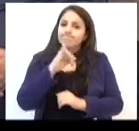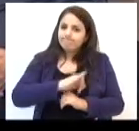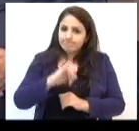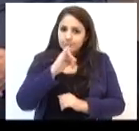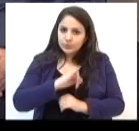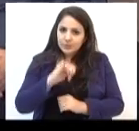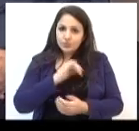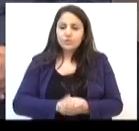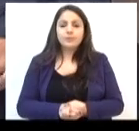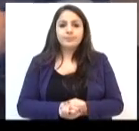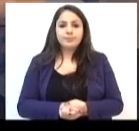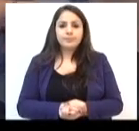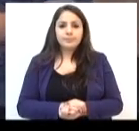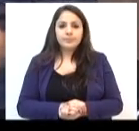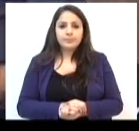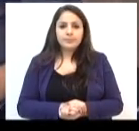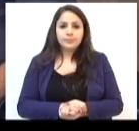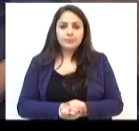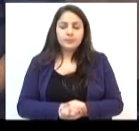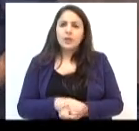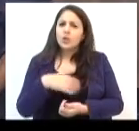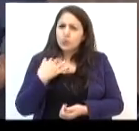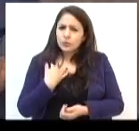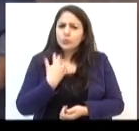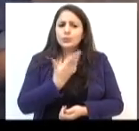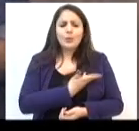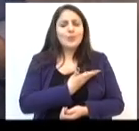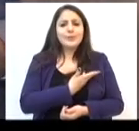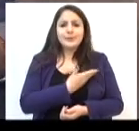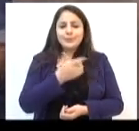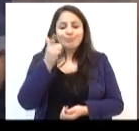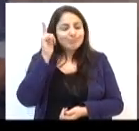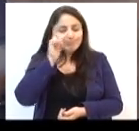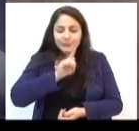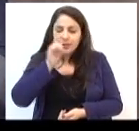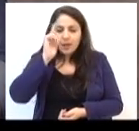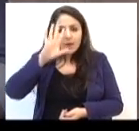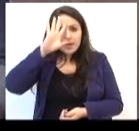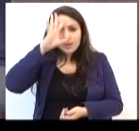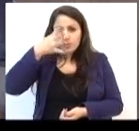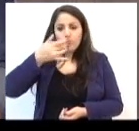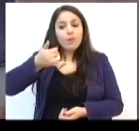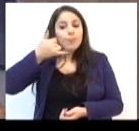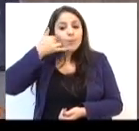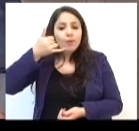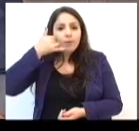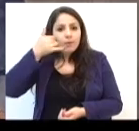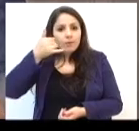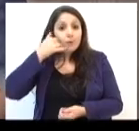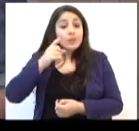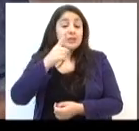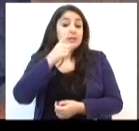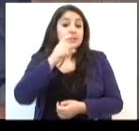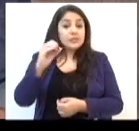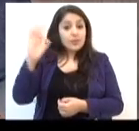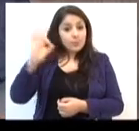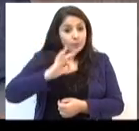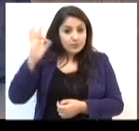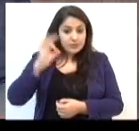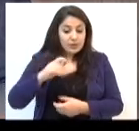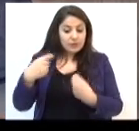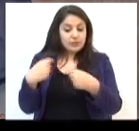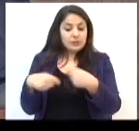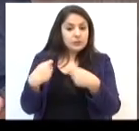Sim, uma informação importante. A gente não vai conseguir resolver por telefone 100%